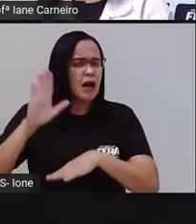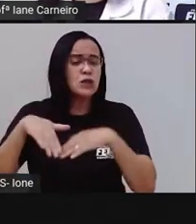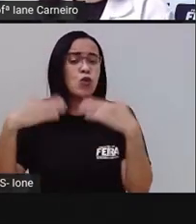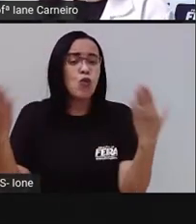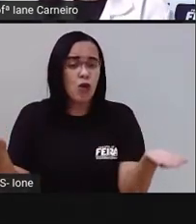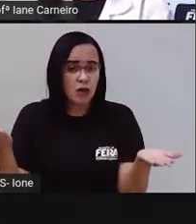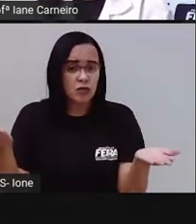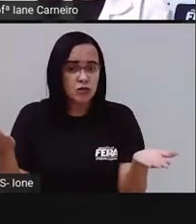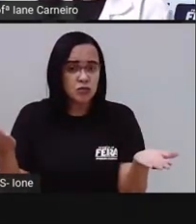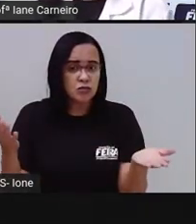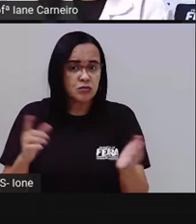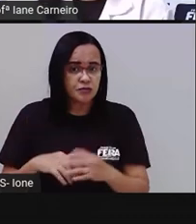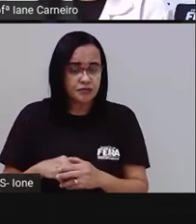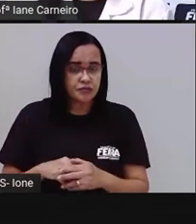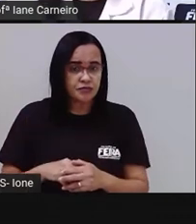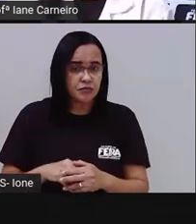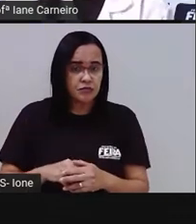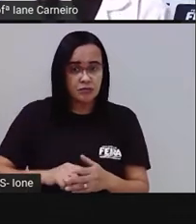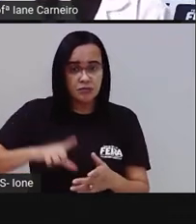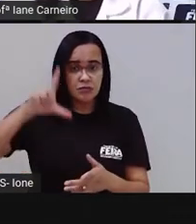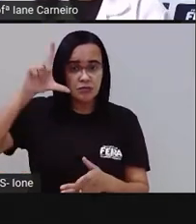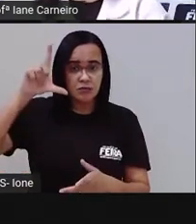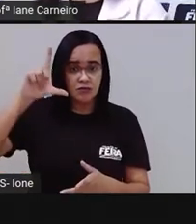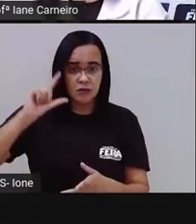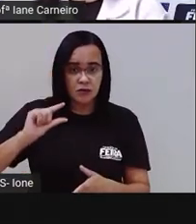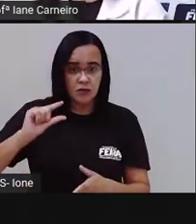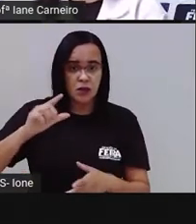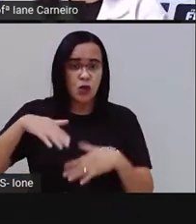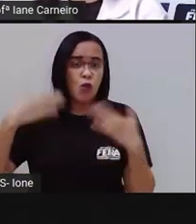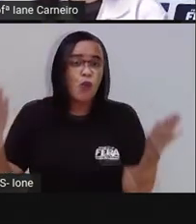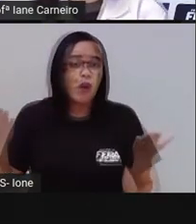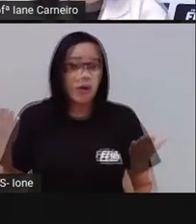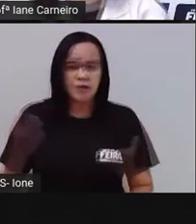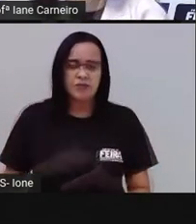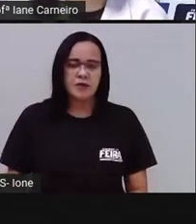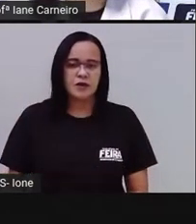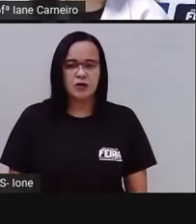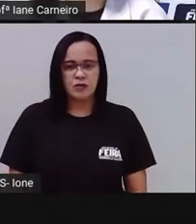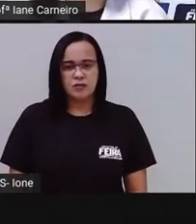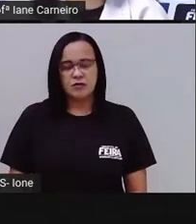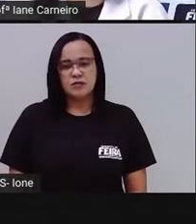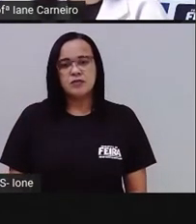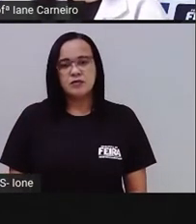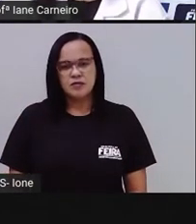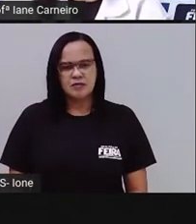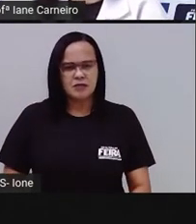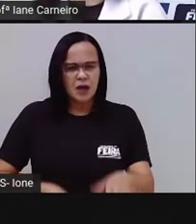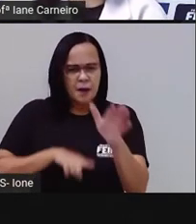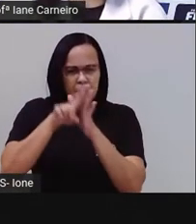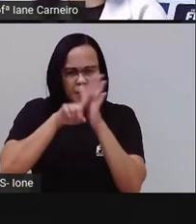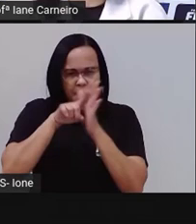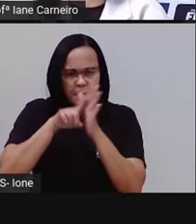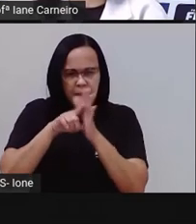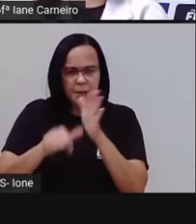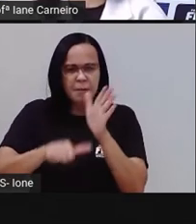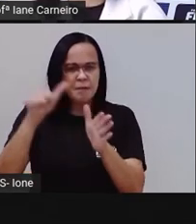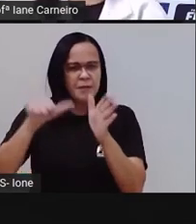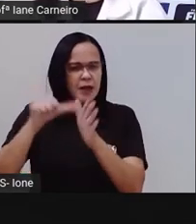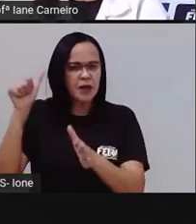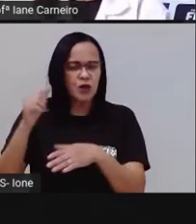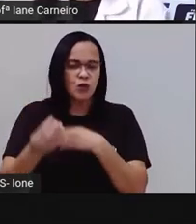menor ou a setinha maior? O é que vocês acham? Vamos começar investigando esses aqui primeiro.